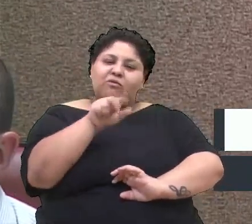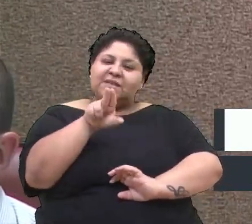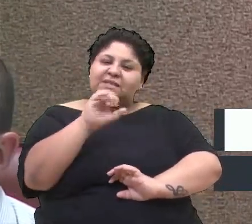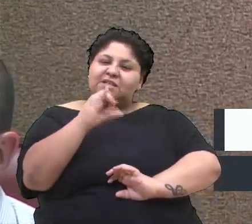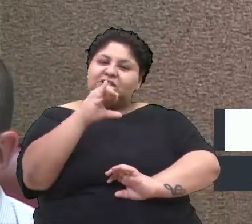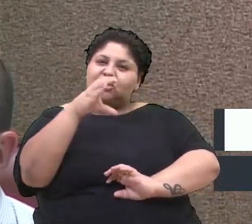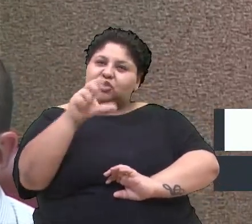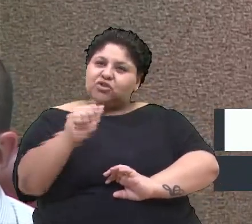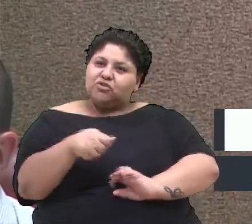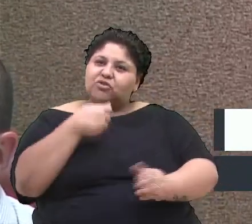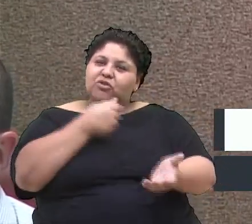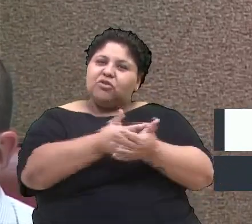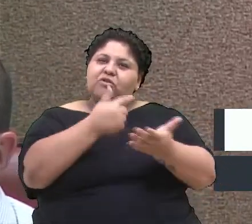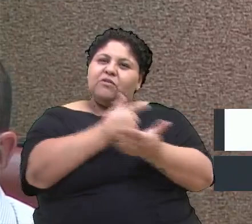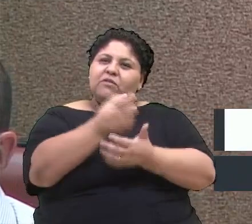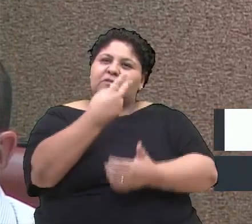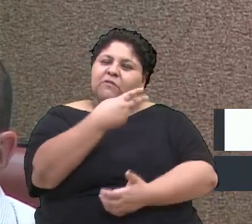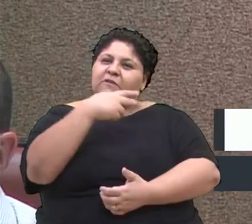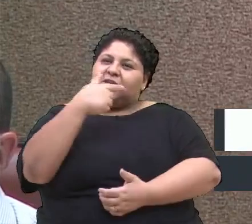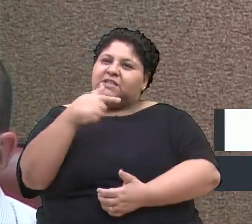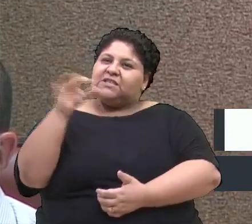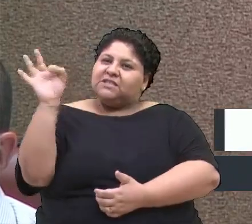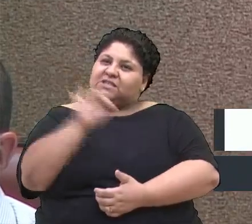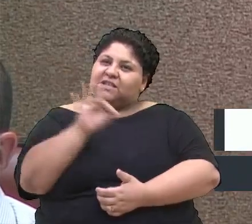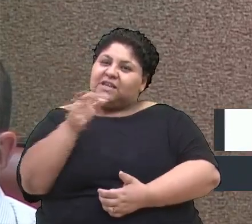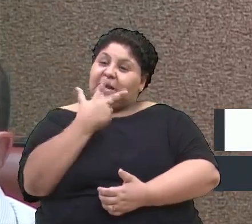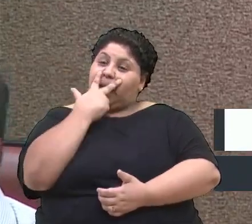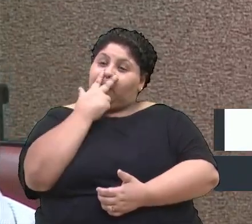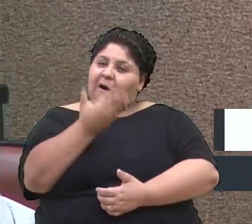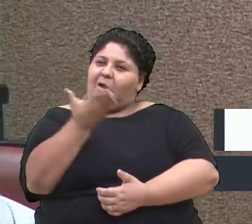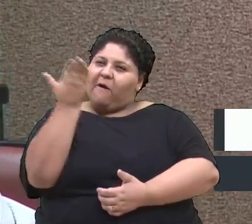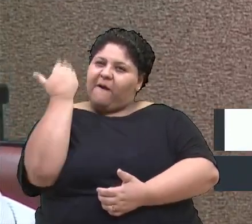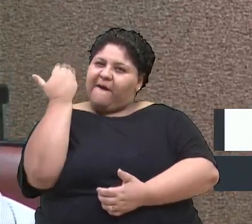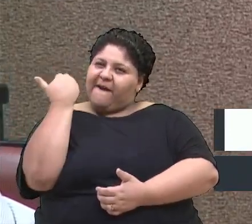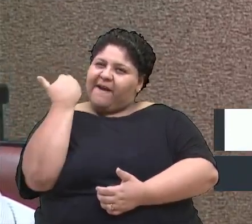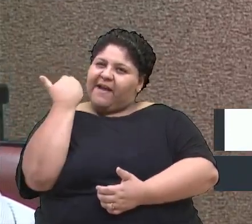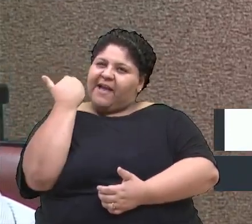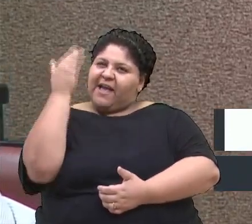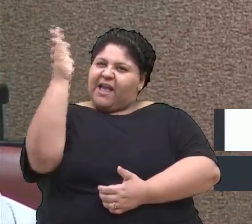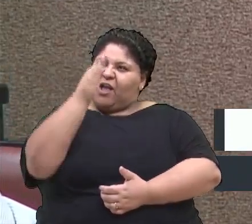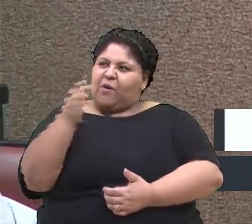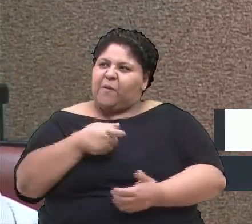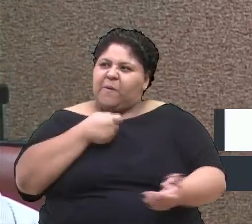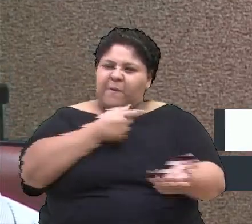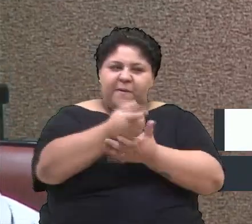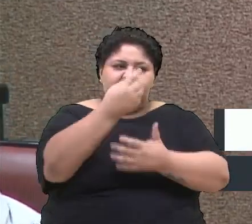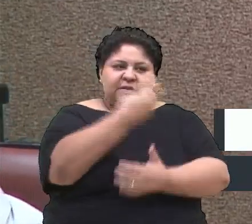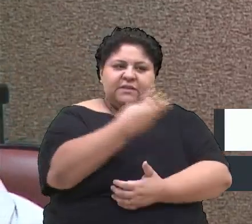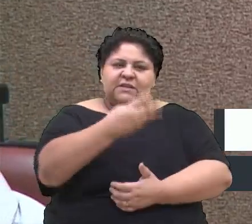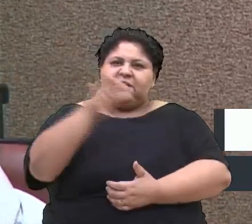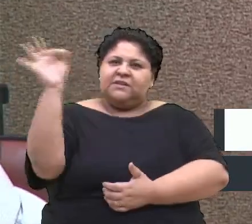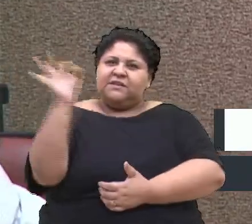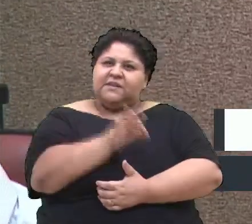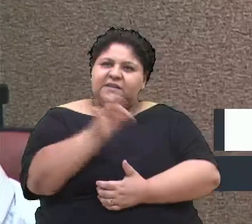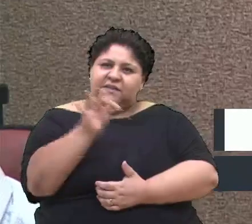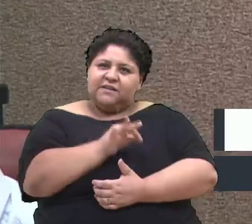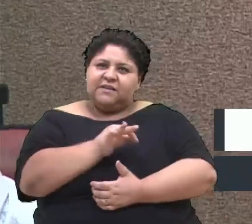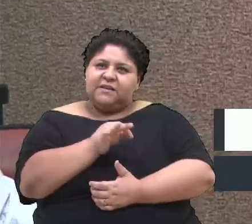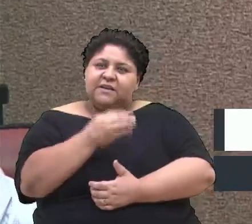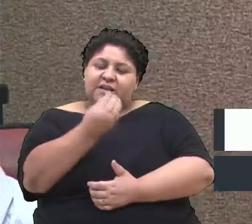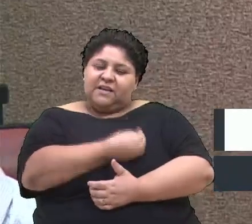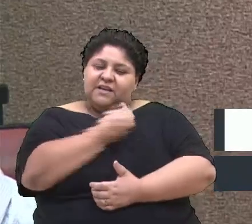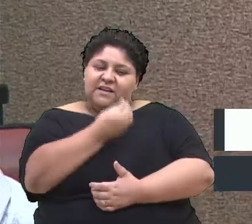cobrando 27% que a Suíça cobra e o Brasil pagando 33% e a situação de vida